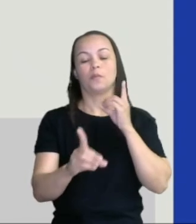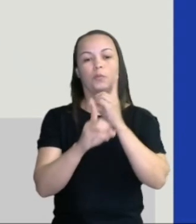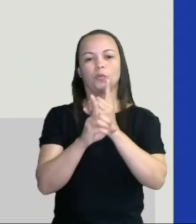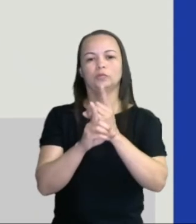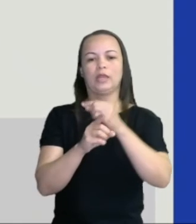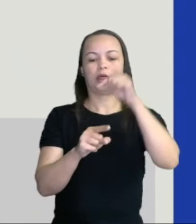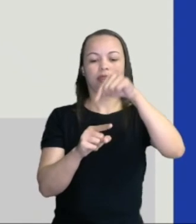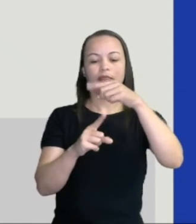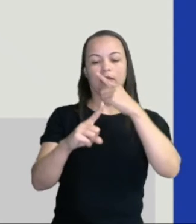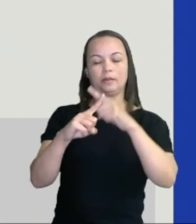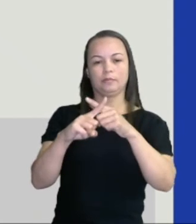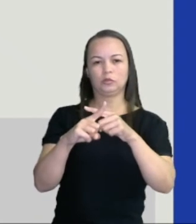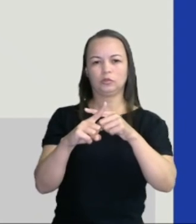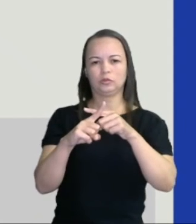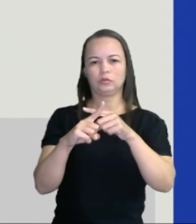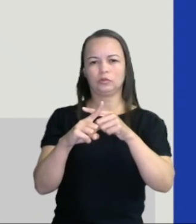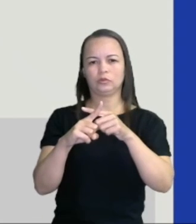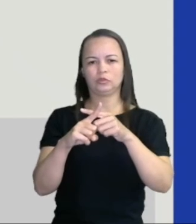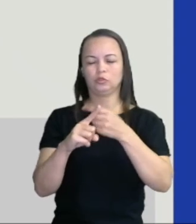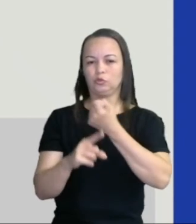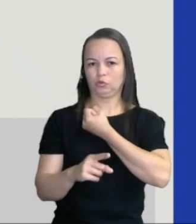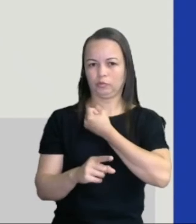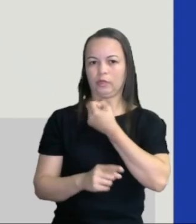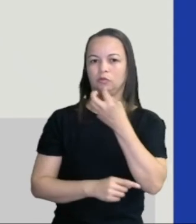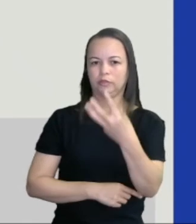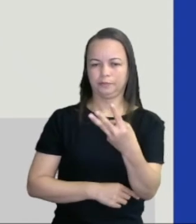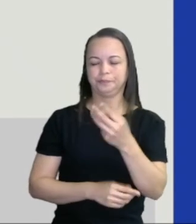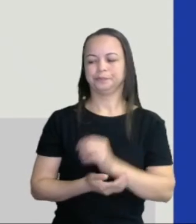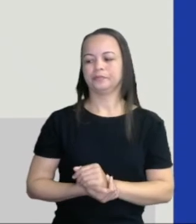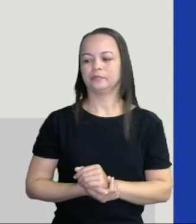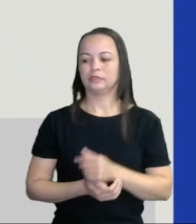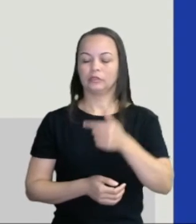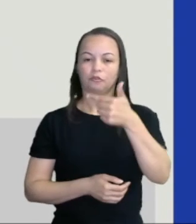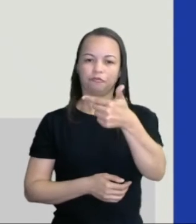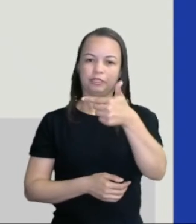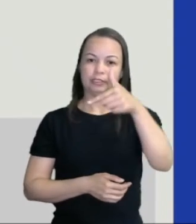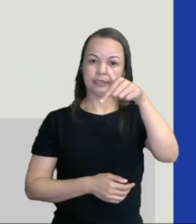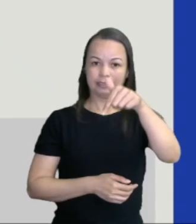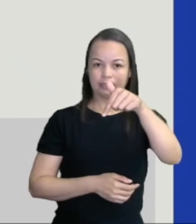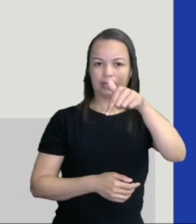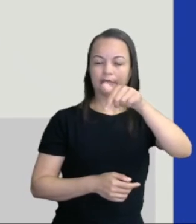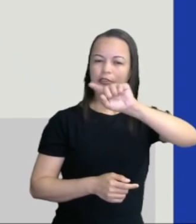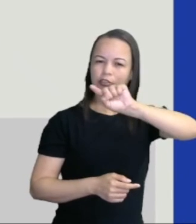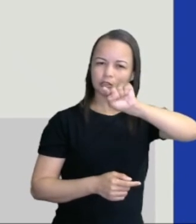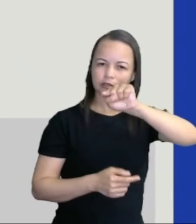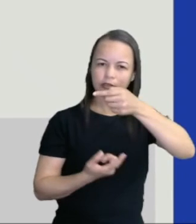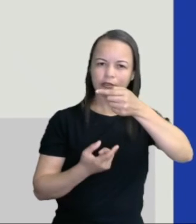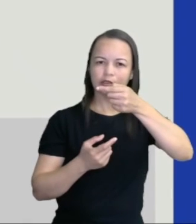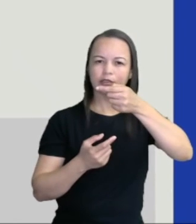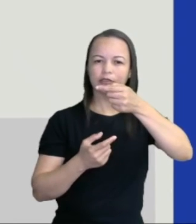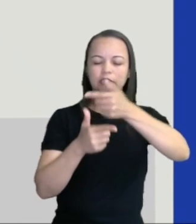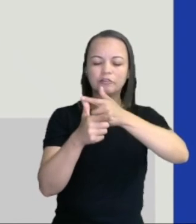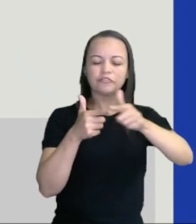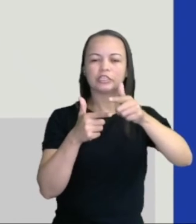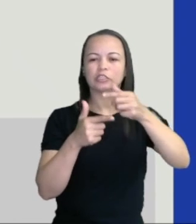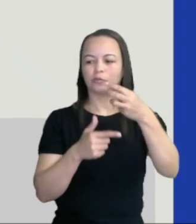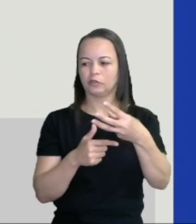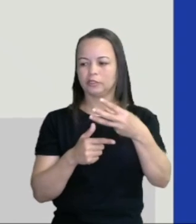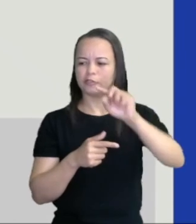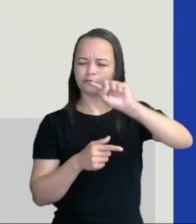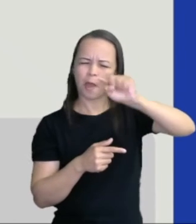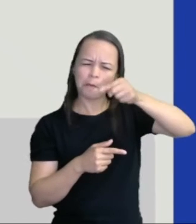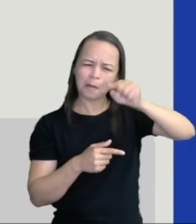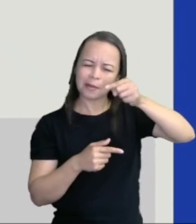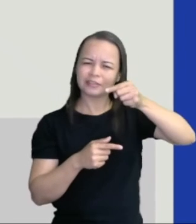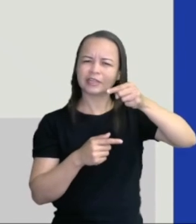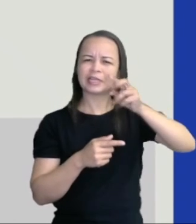do número 3. Então, 27 aí, dividido por 3. Eu vou pegar, olha esse tracinho. Eu gosto sempre